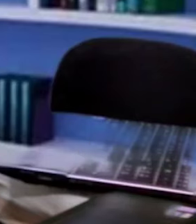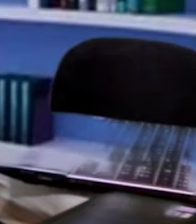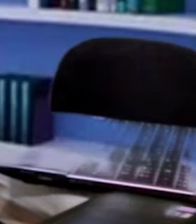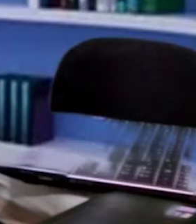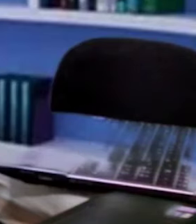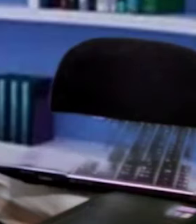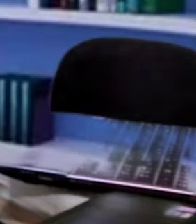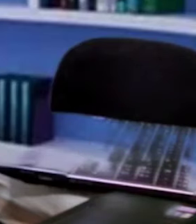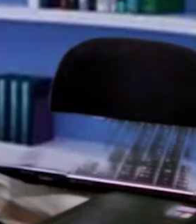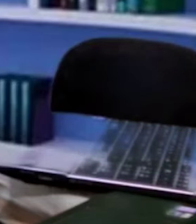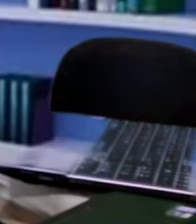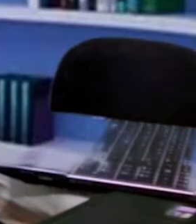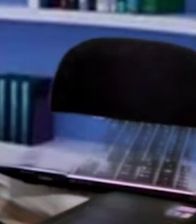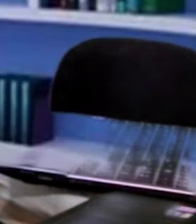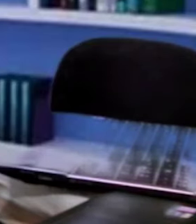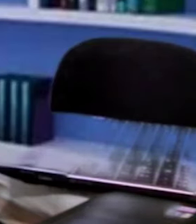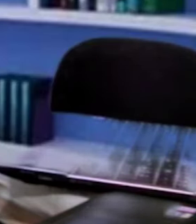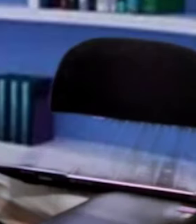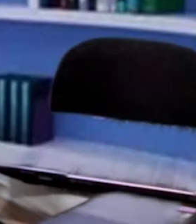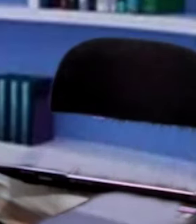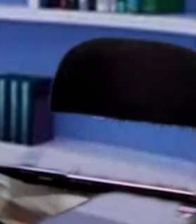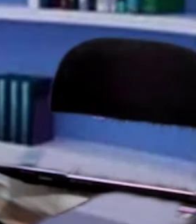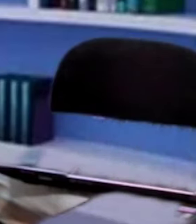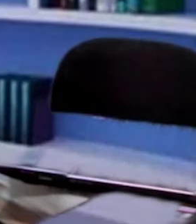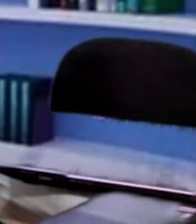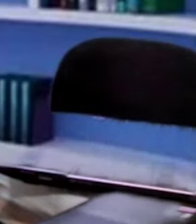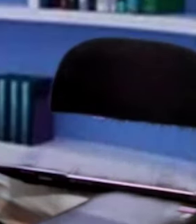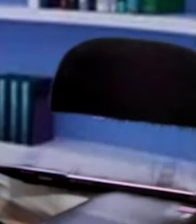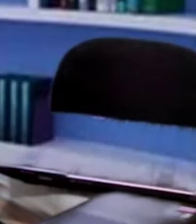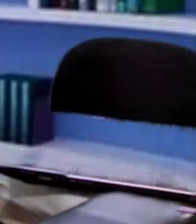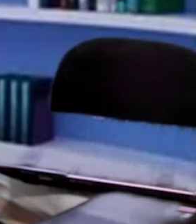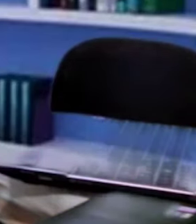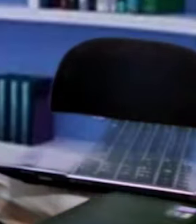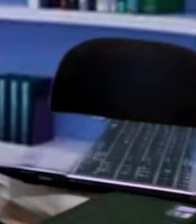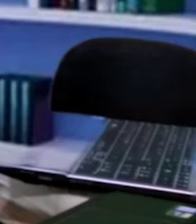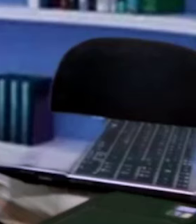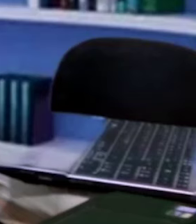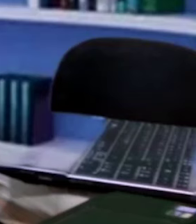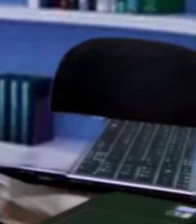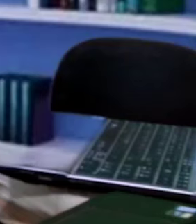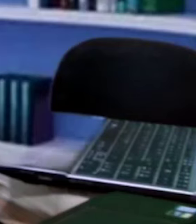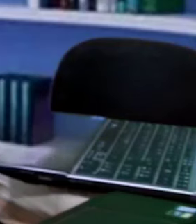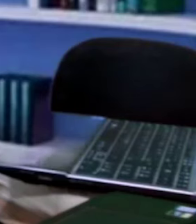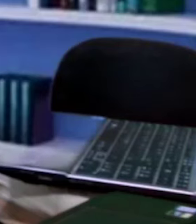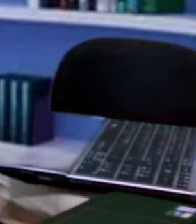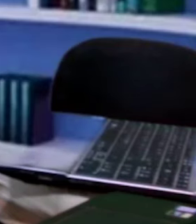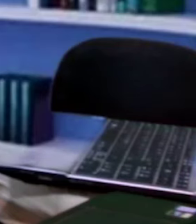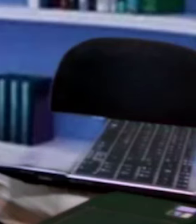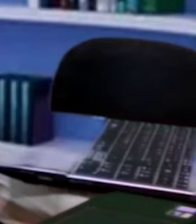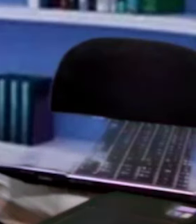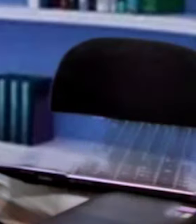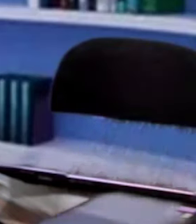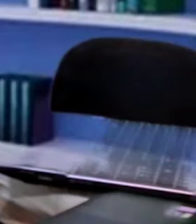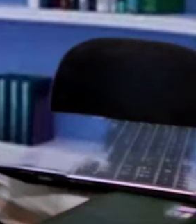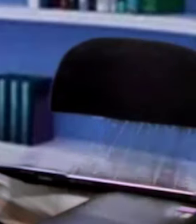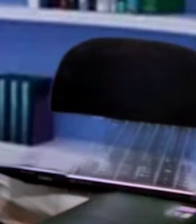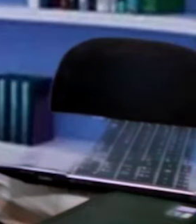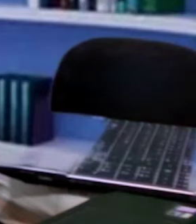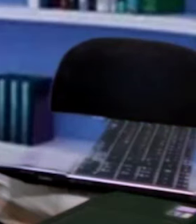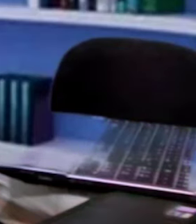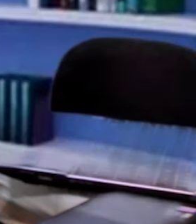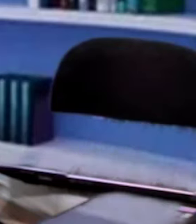Bom dia, boa tarde, boa noite ou até mesmo boa madrugada. Meus amigos, eu tenho um momento